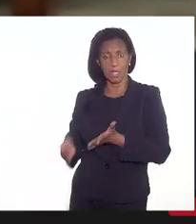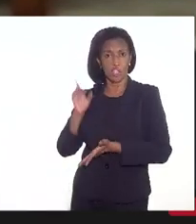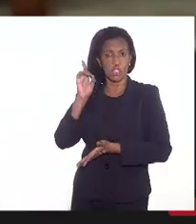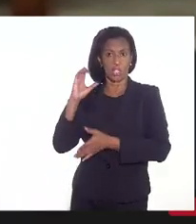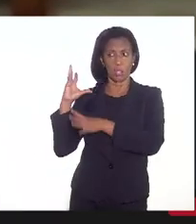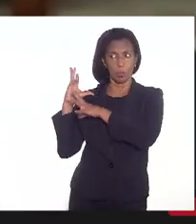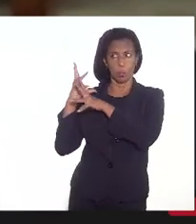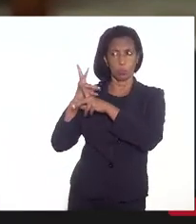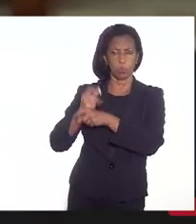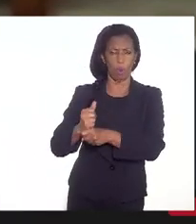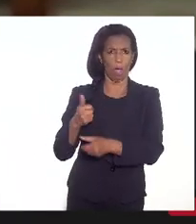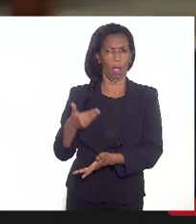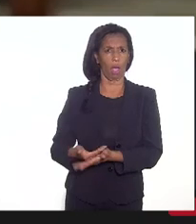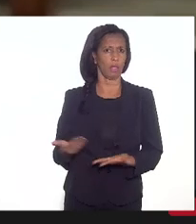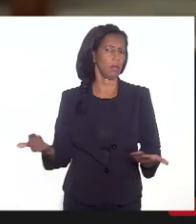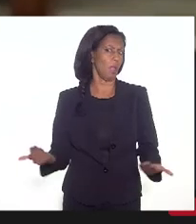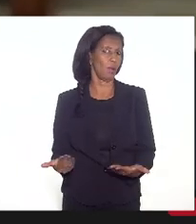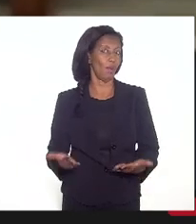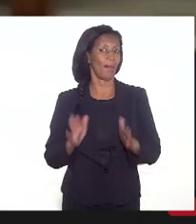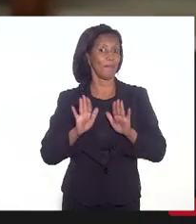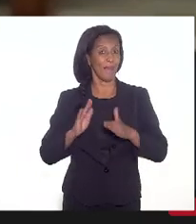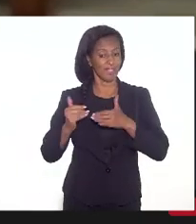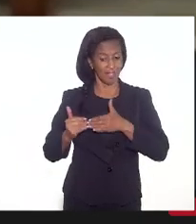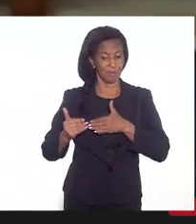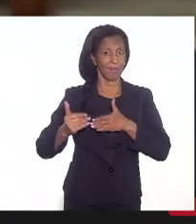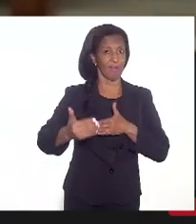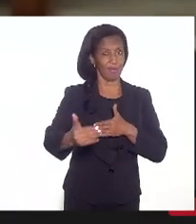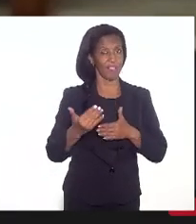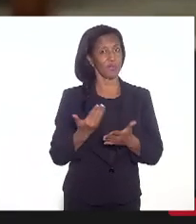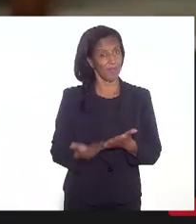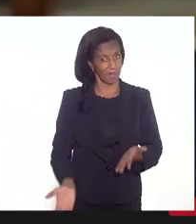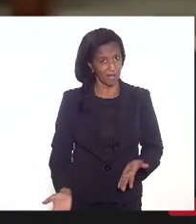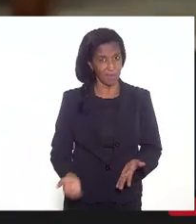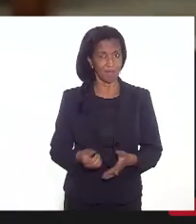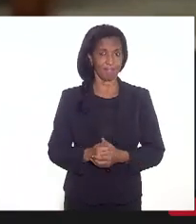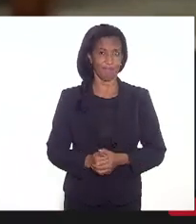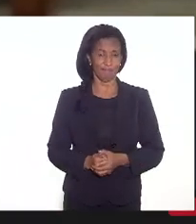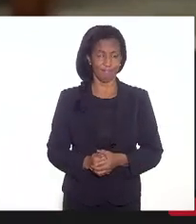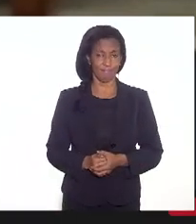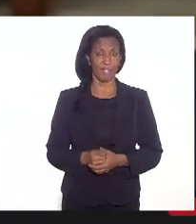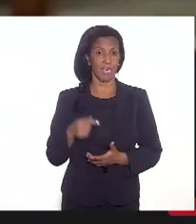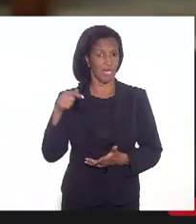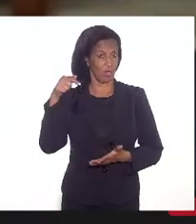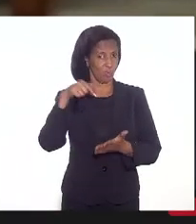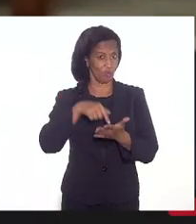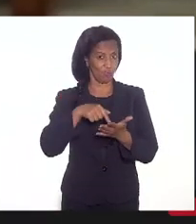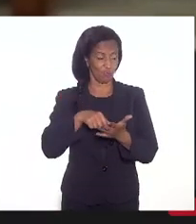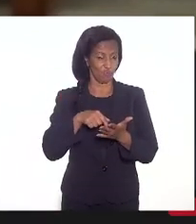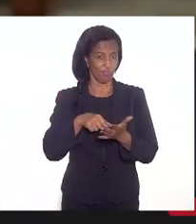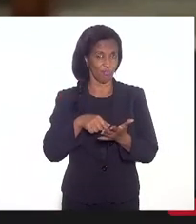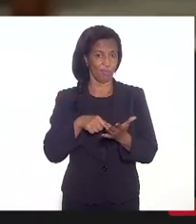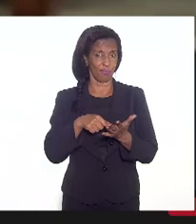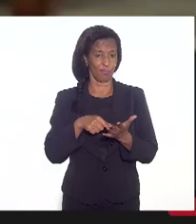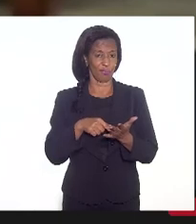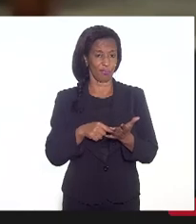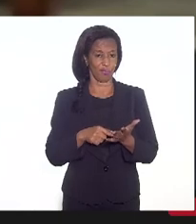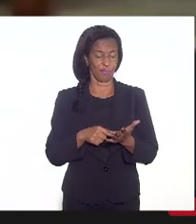agora, mas daqui em diante perderia, no caso do triênio, isso está estabelecido claramente na